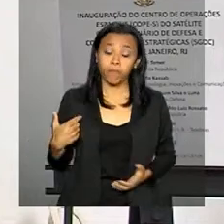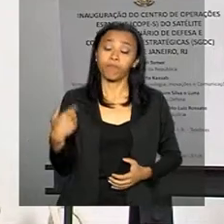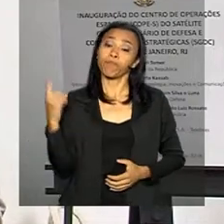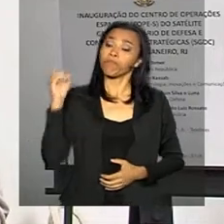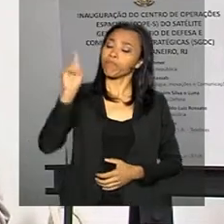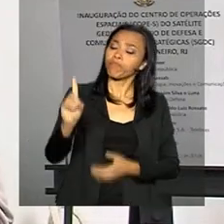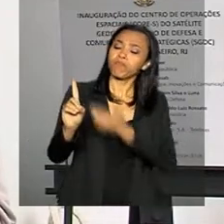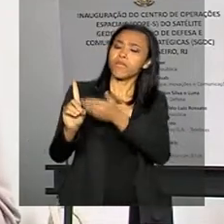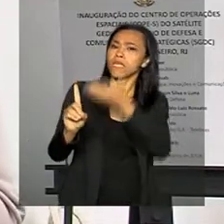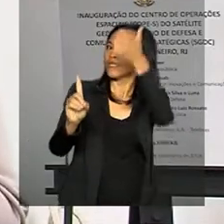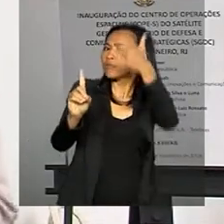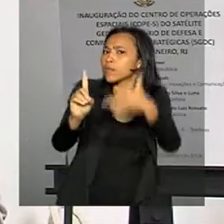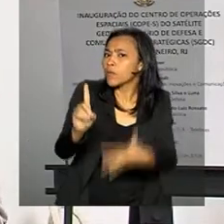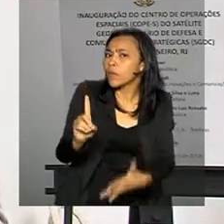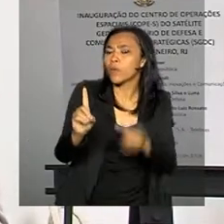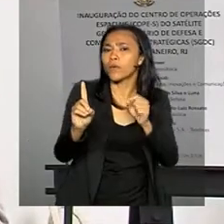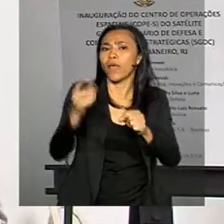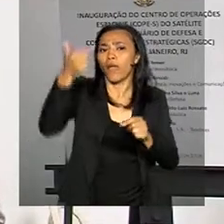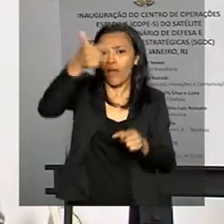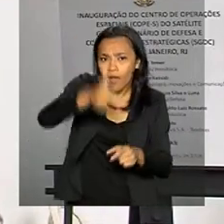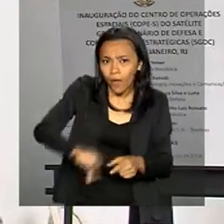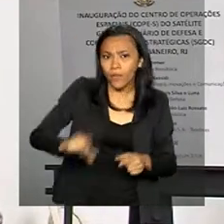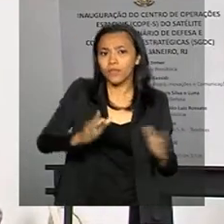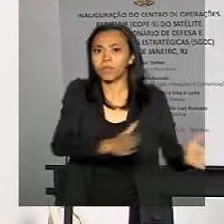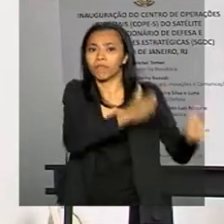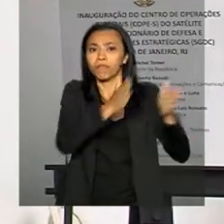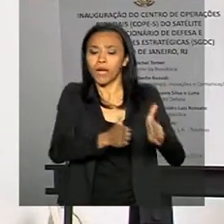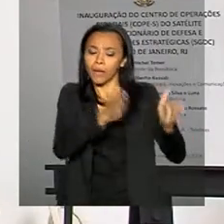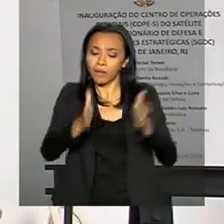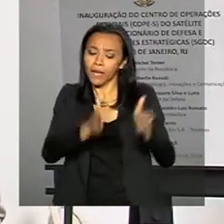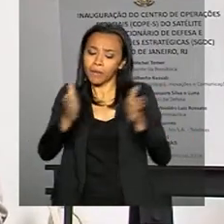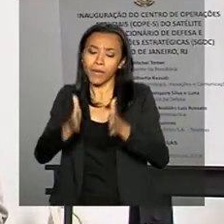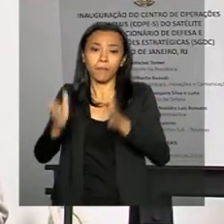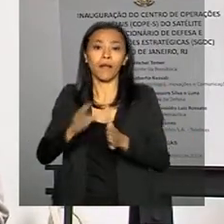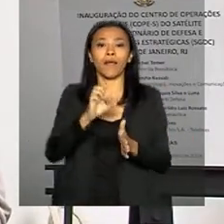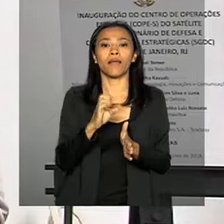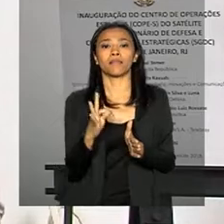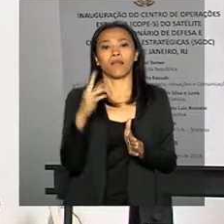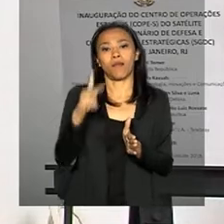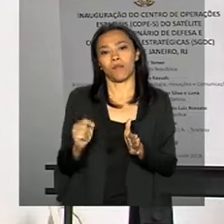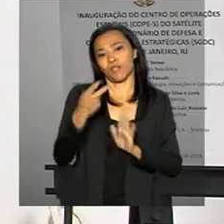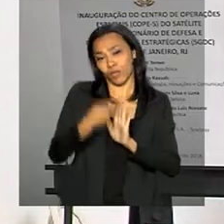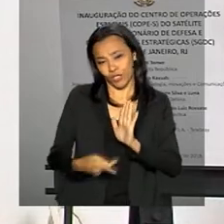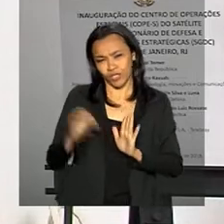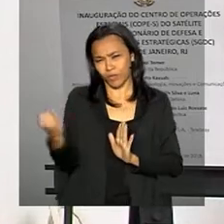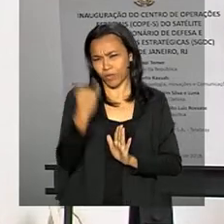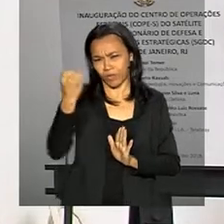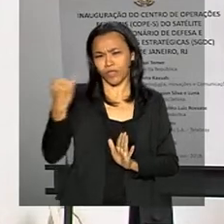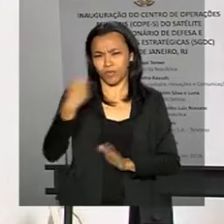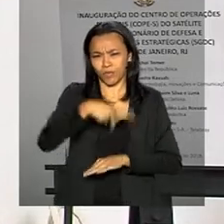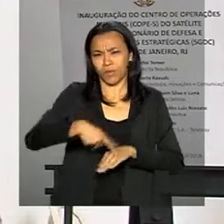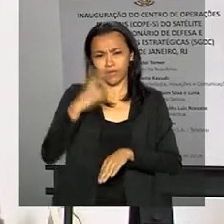ressaltou que esta é mais uma etapa de um projeto fundamental para o país. Vamos ouvir.